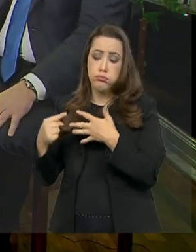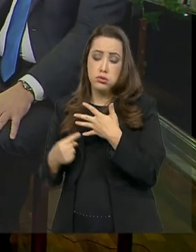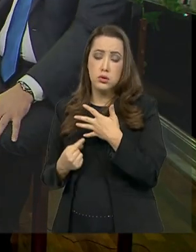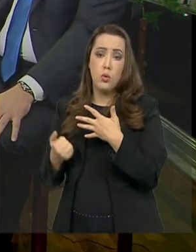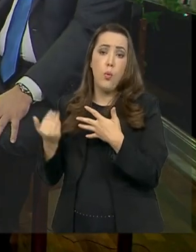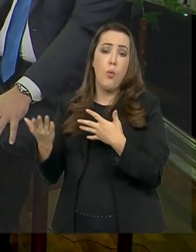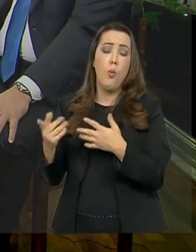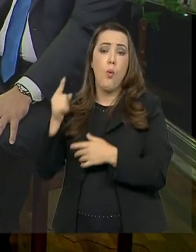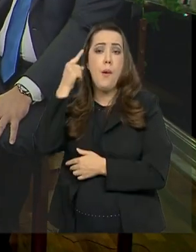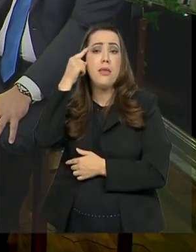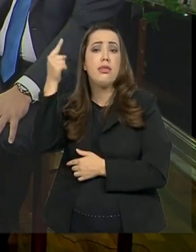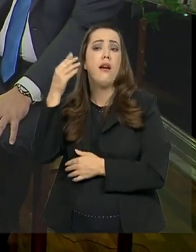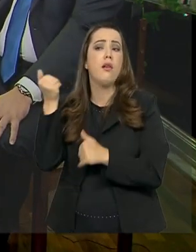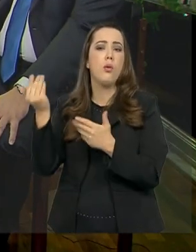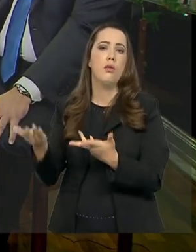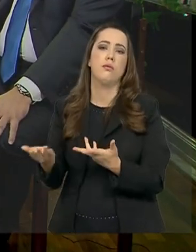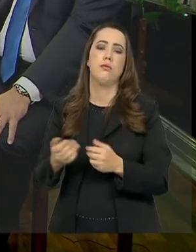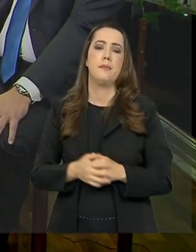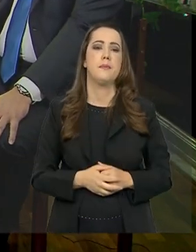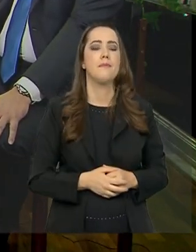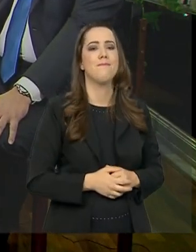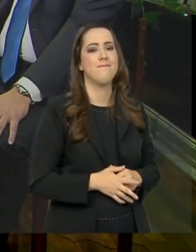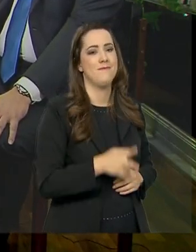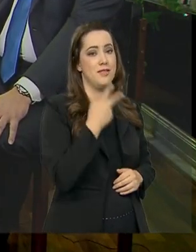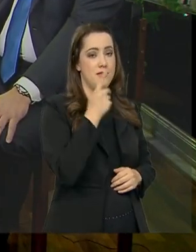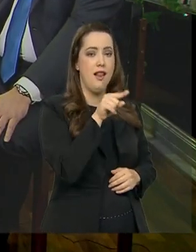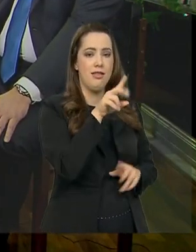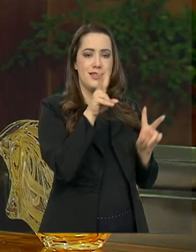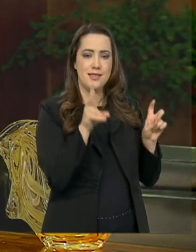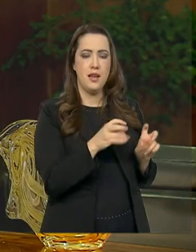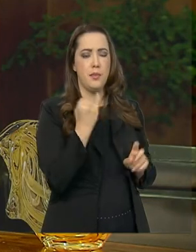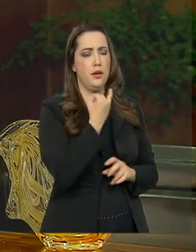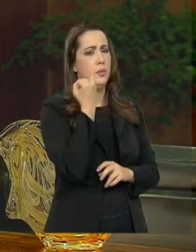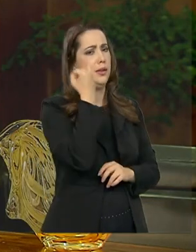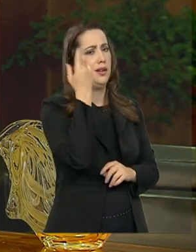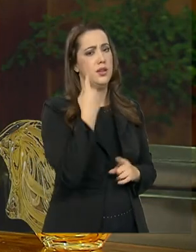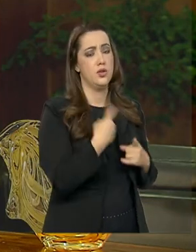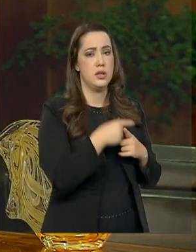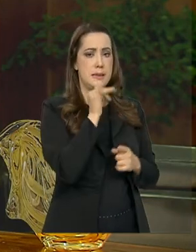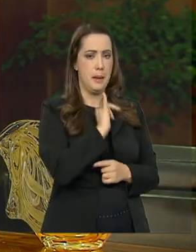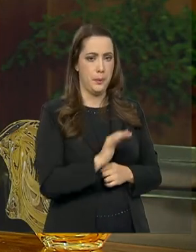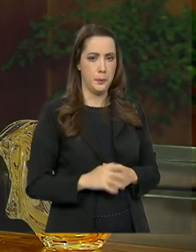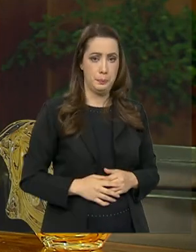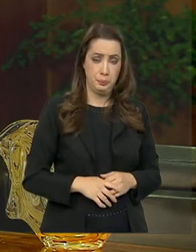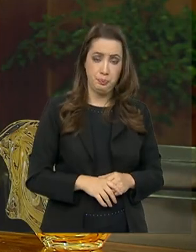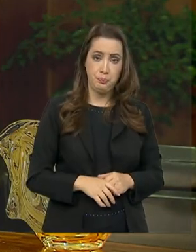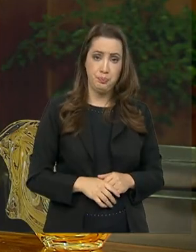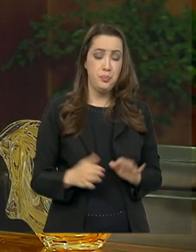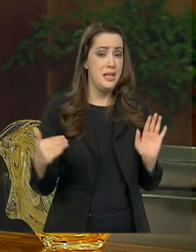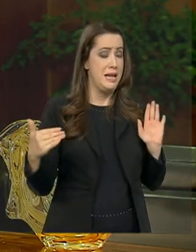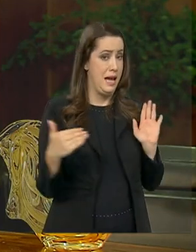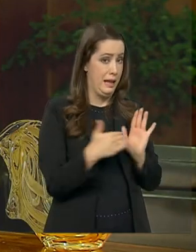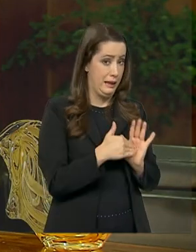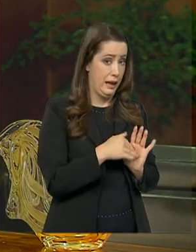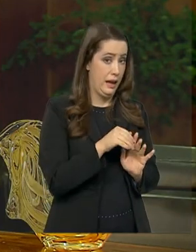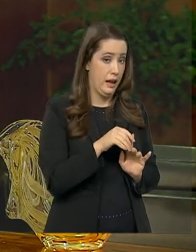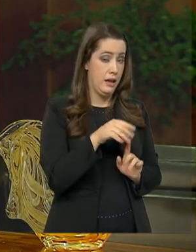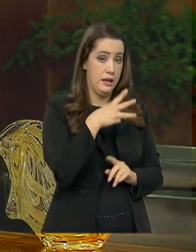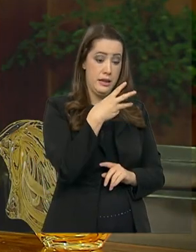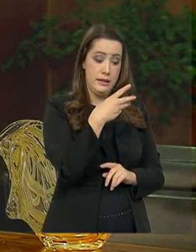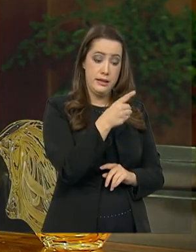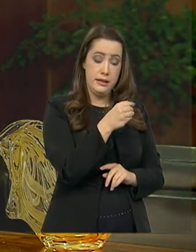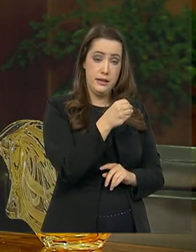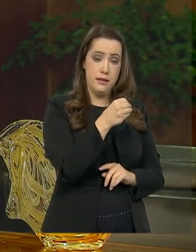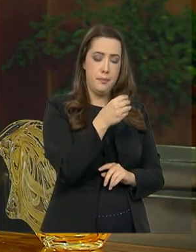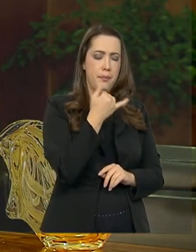essas? Eu vou começar falando desse tema que é tão importante, dando um exemplo. Até 30 de novembro de